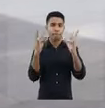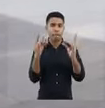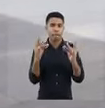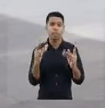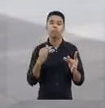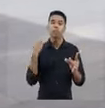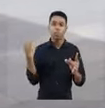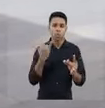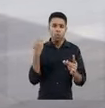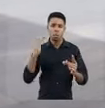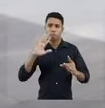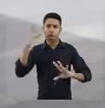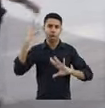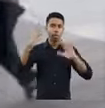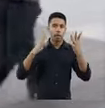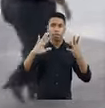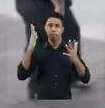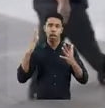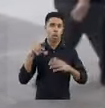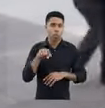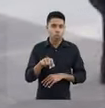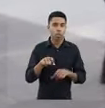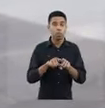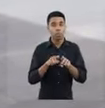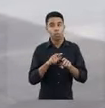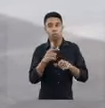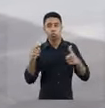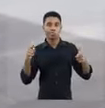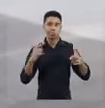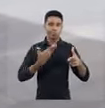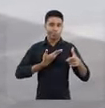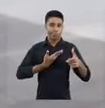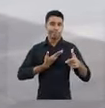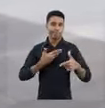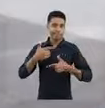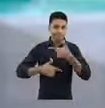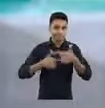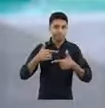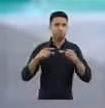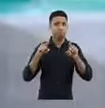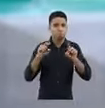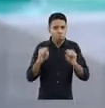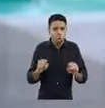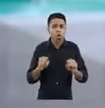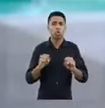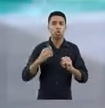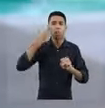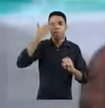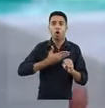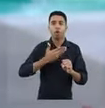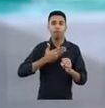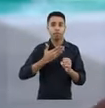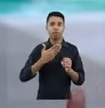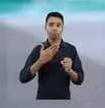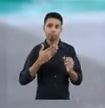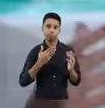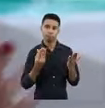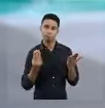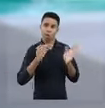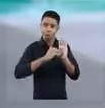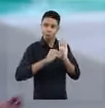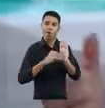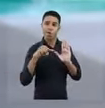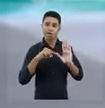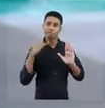Descreva detalhadamente todos os fatos que ocorreram com ele ou com seus colegas E procure evidenciar as provas com as quais